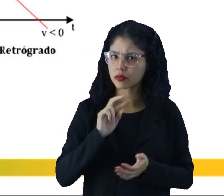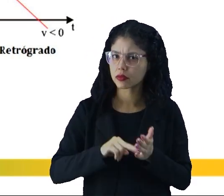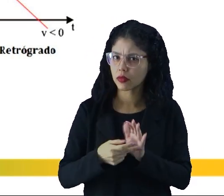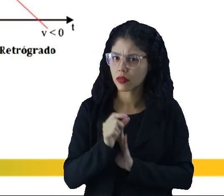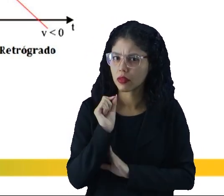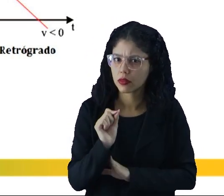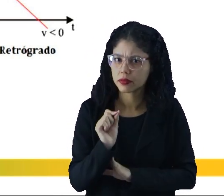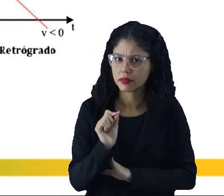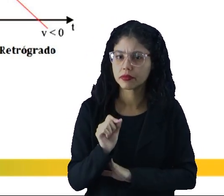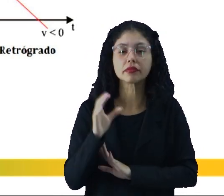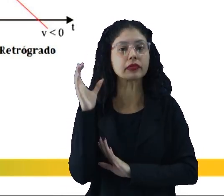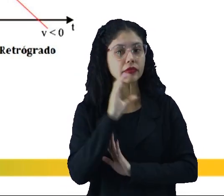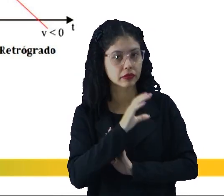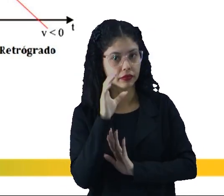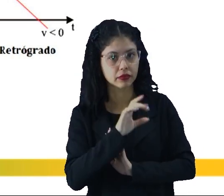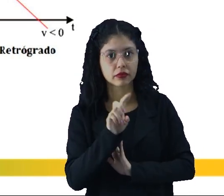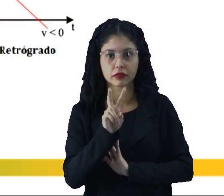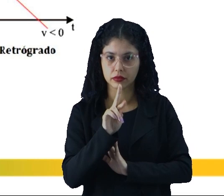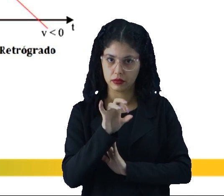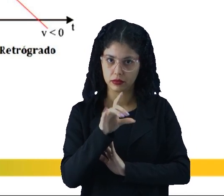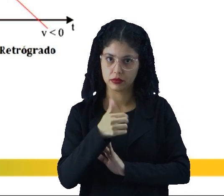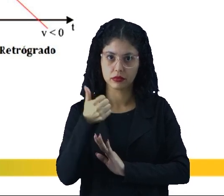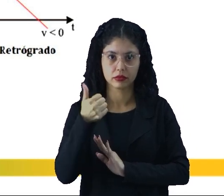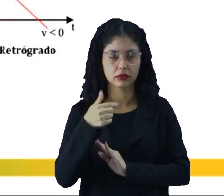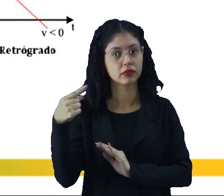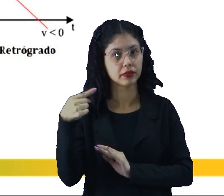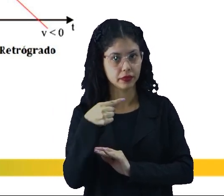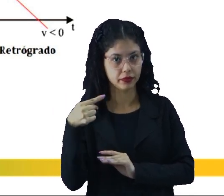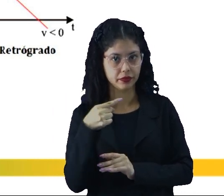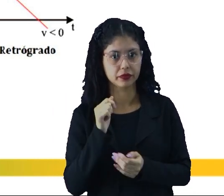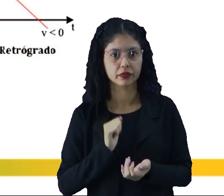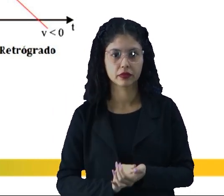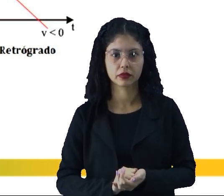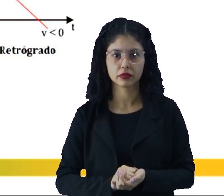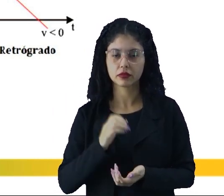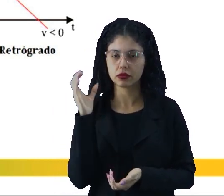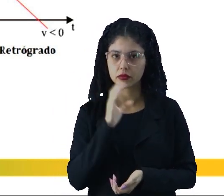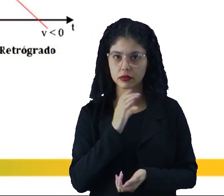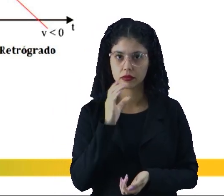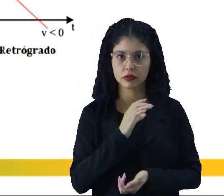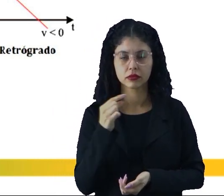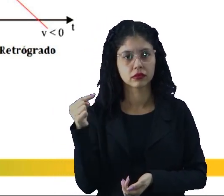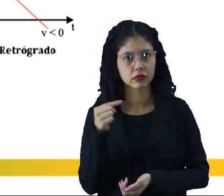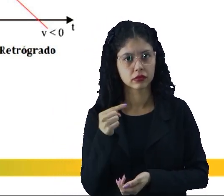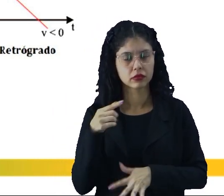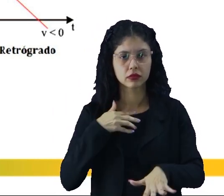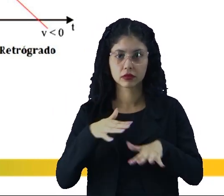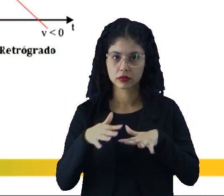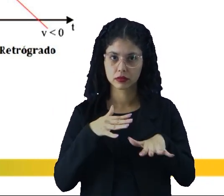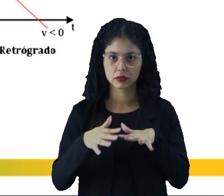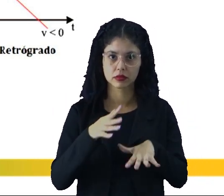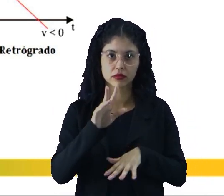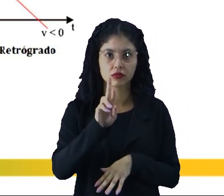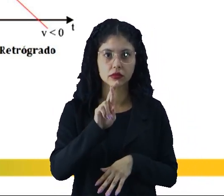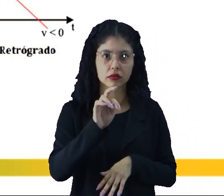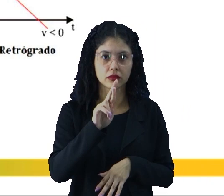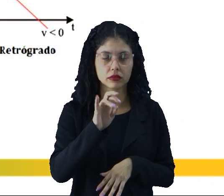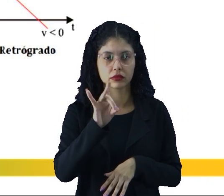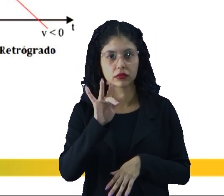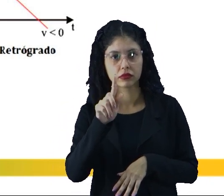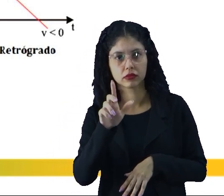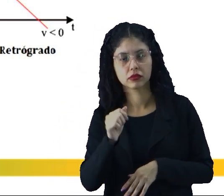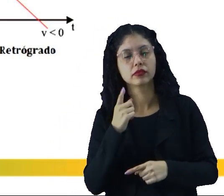dizer? Que a velocidade é negativa. Velocidade negativa, movimento retrógrado.